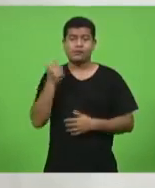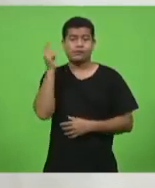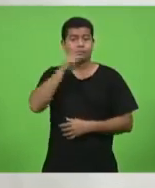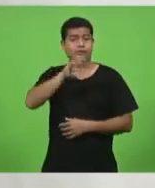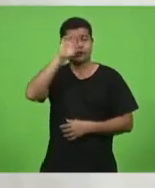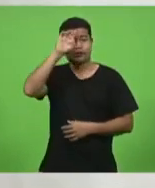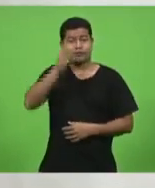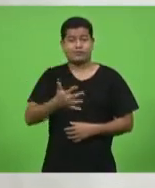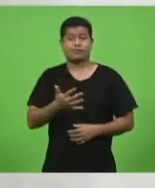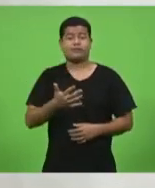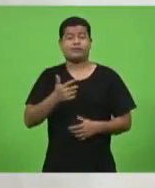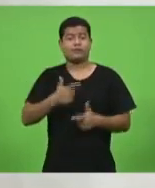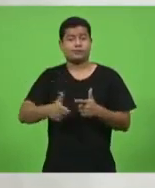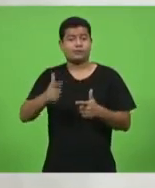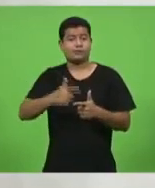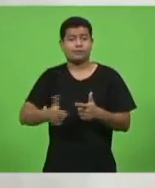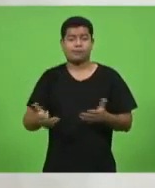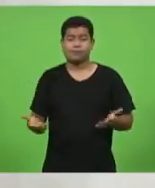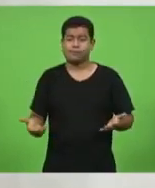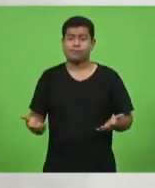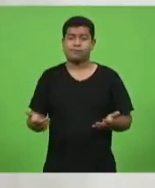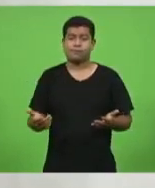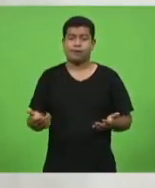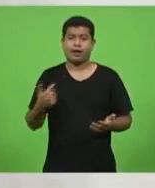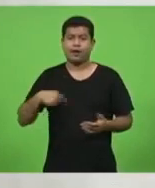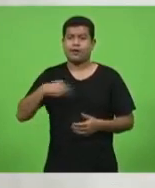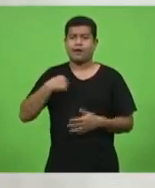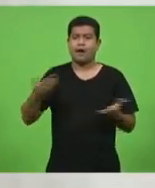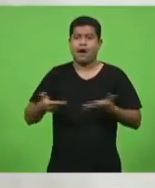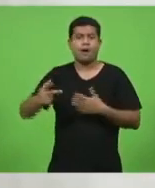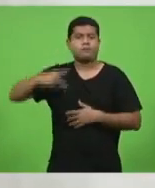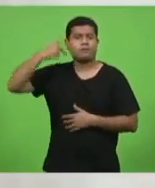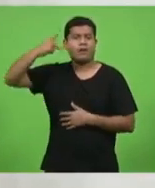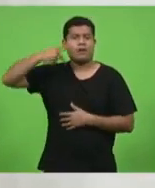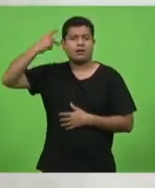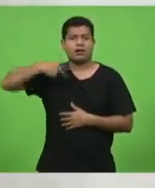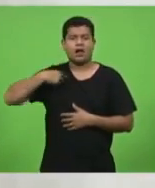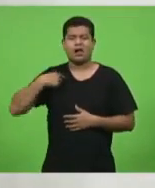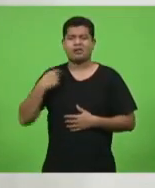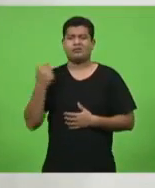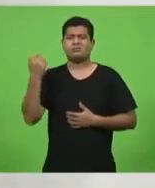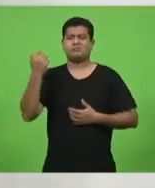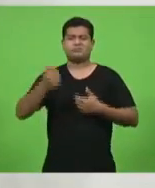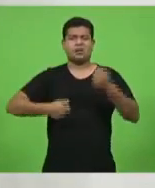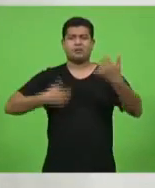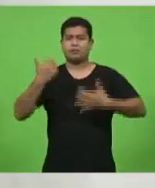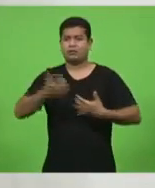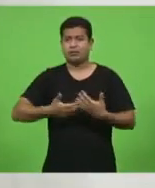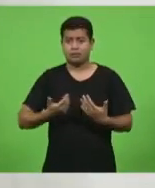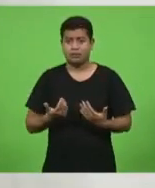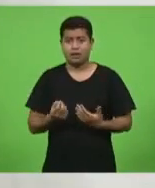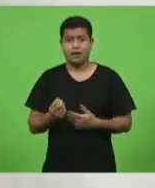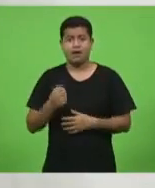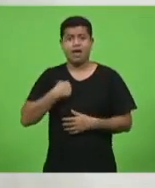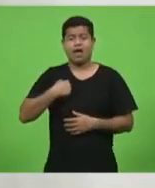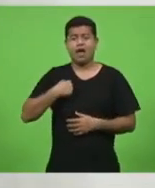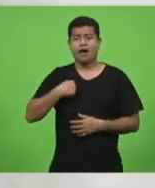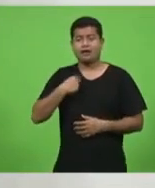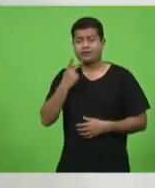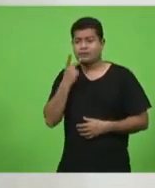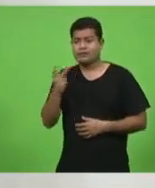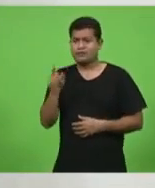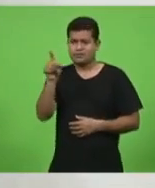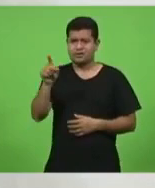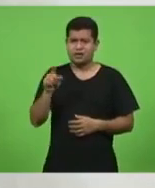Não está na hora de politizar o assunto. Não está na hora de dizer, você é do